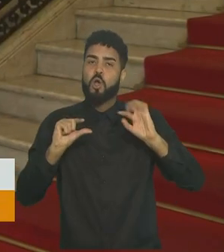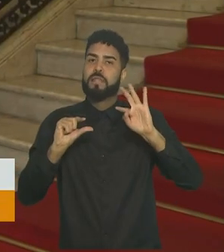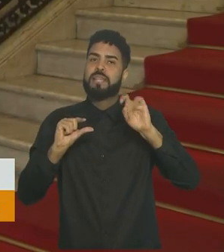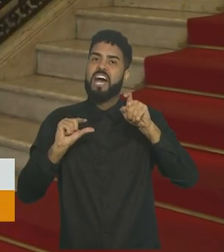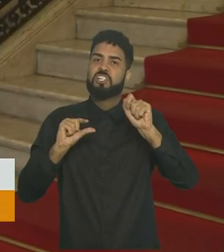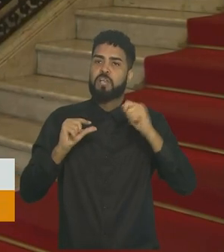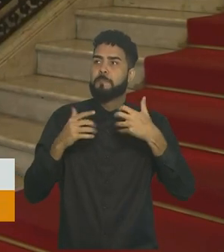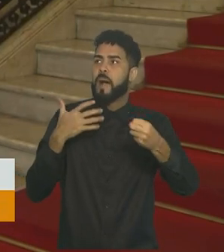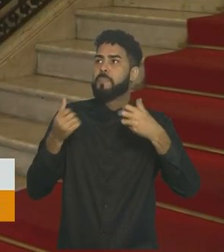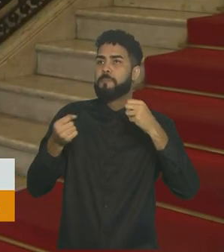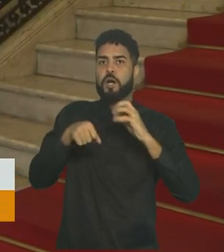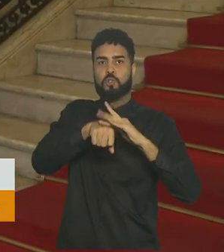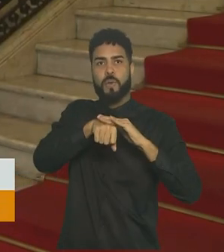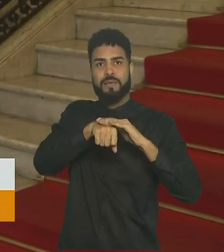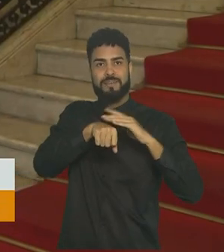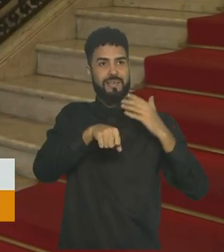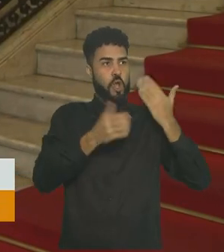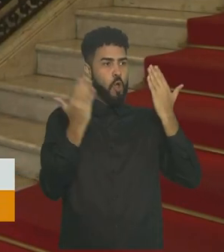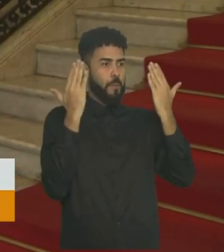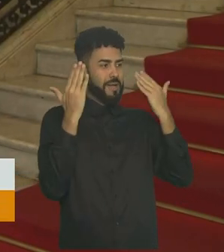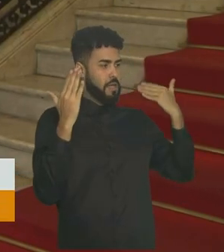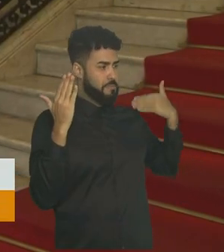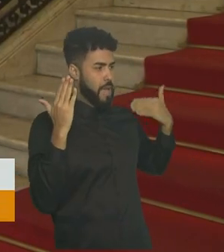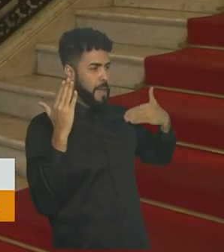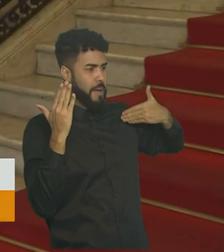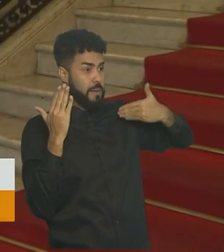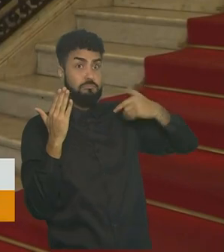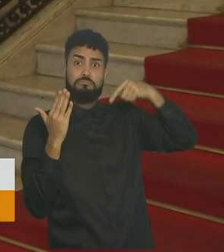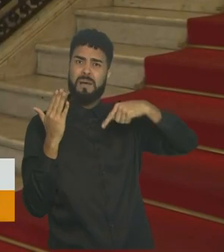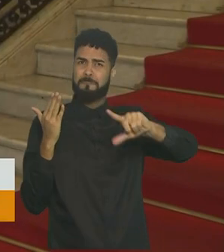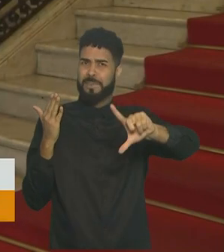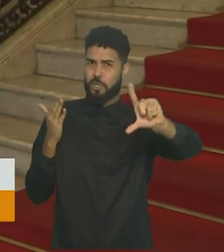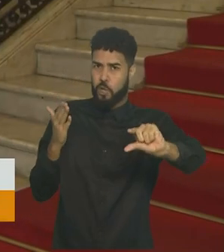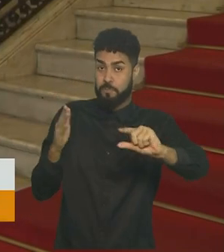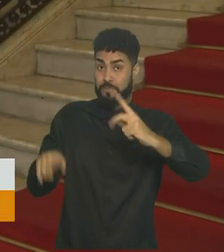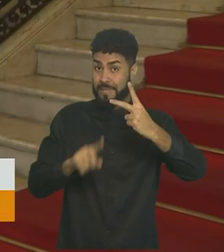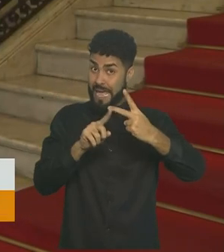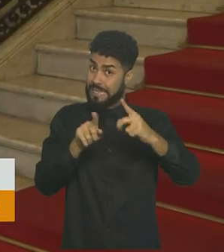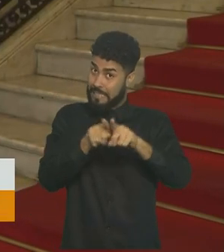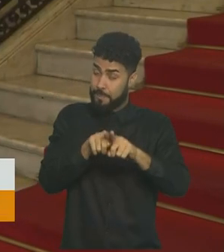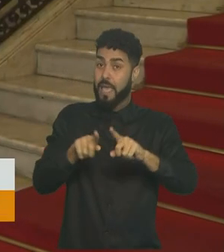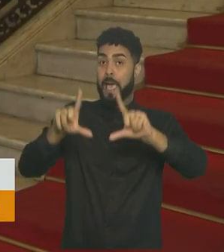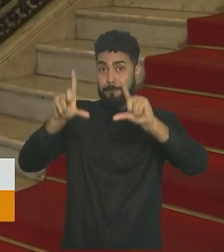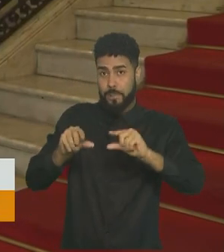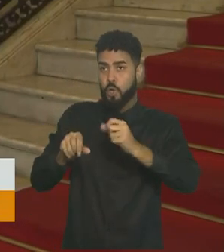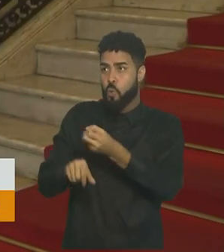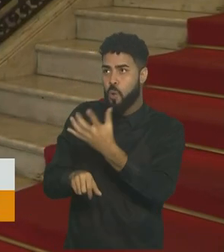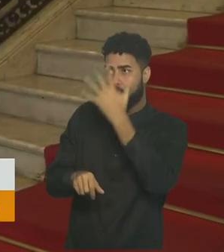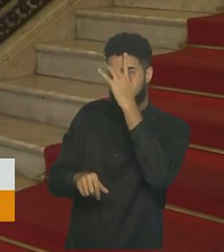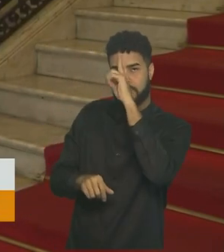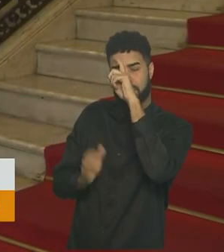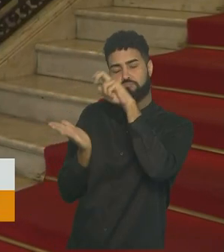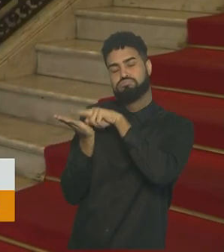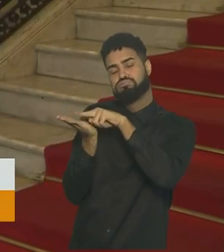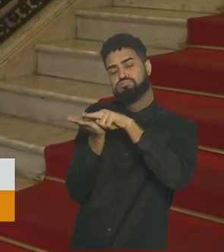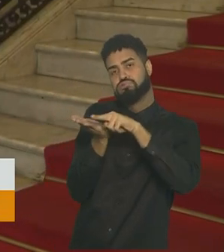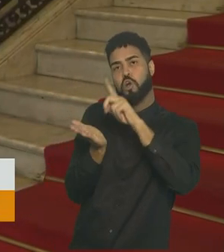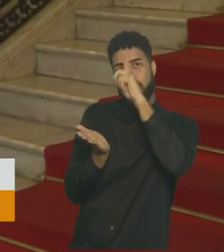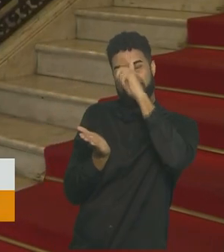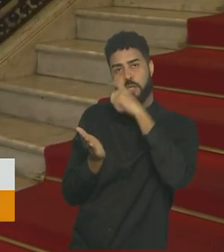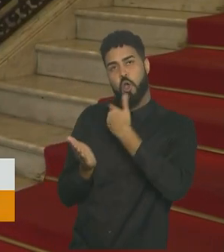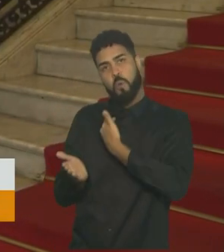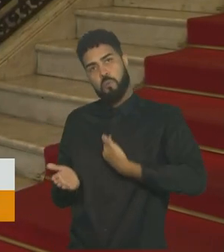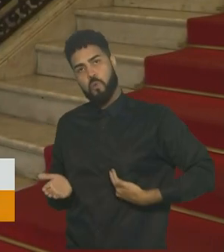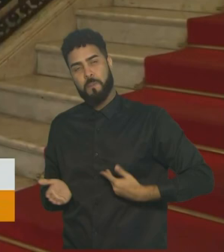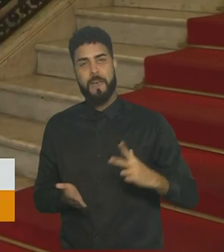transmissão da doença desde o início da pandemia e também registra o menor número de pessoas internadas com coronavírus nos hospitais tanto